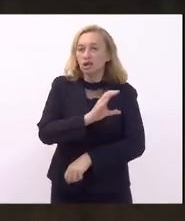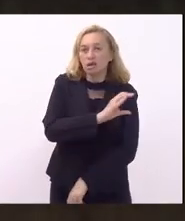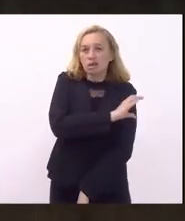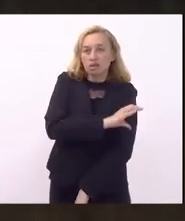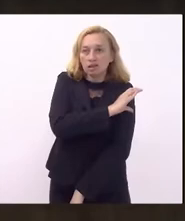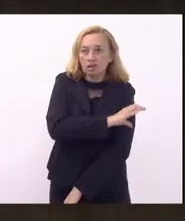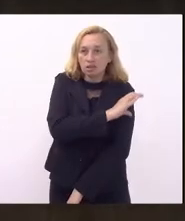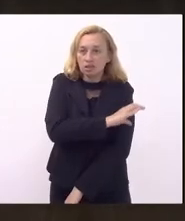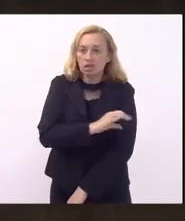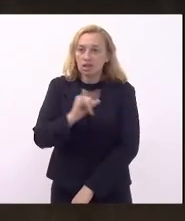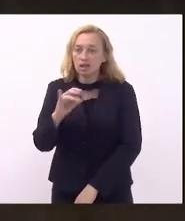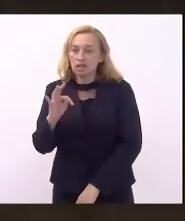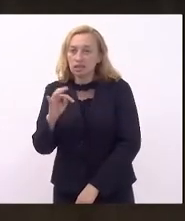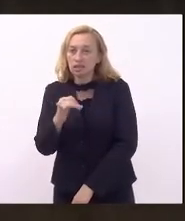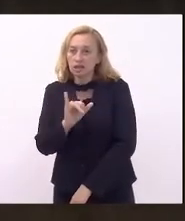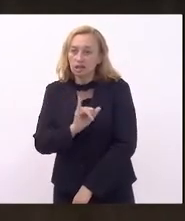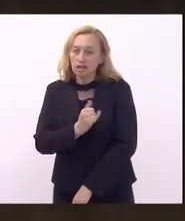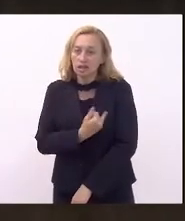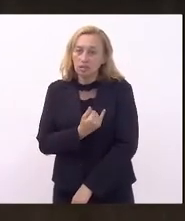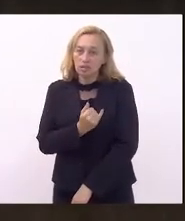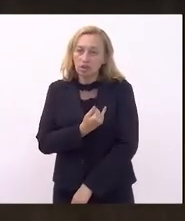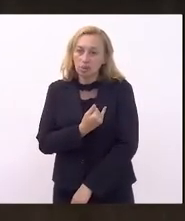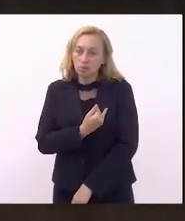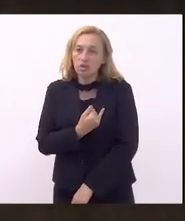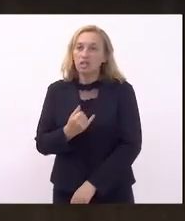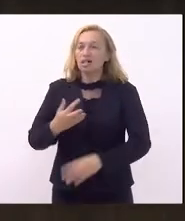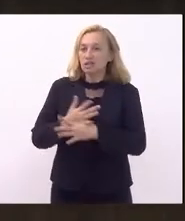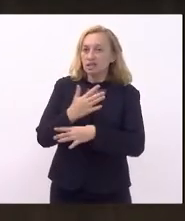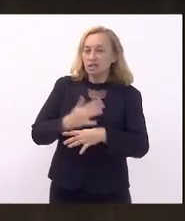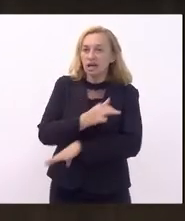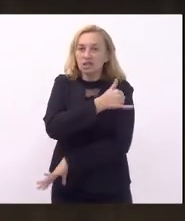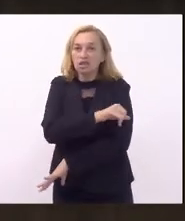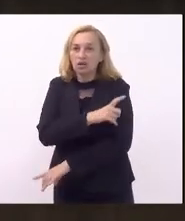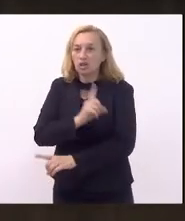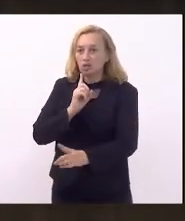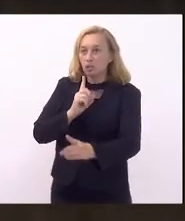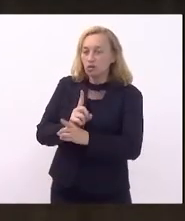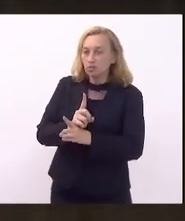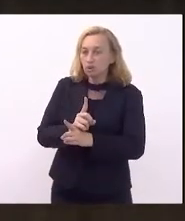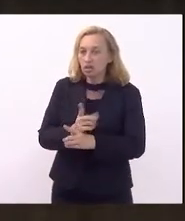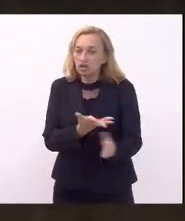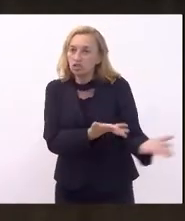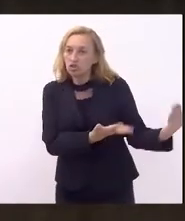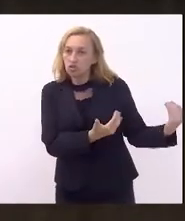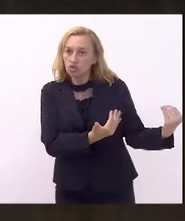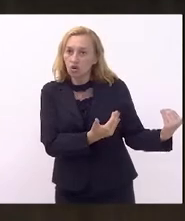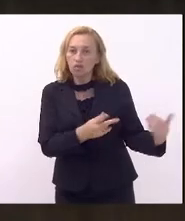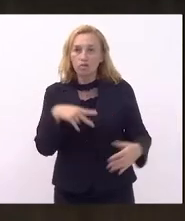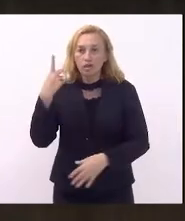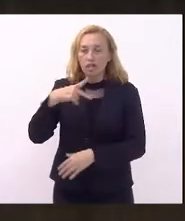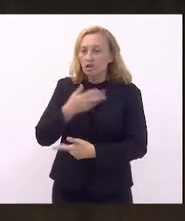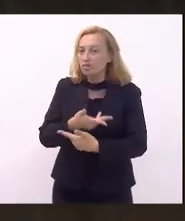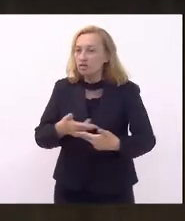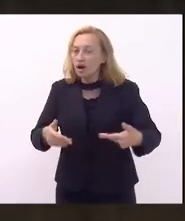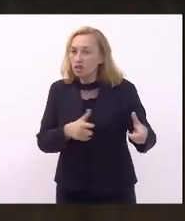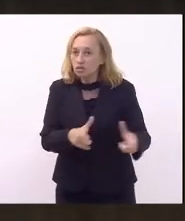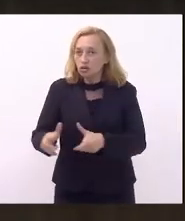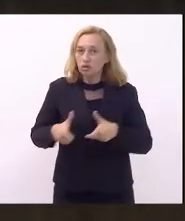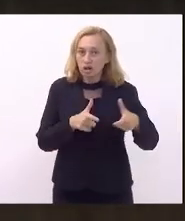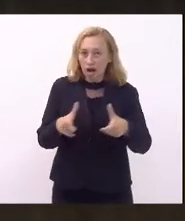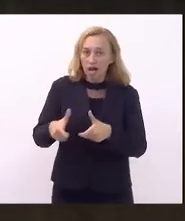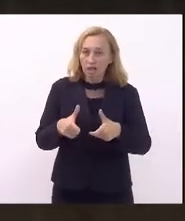Itaperuna e Cidade do Rio de Janeiro. Encontramos os parlamentares juvenis por todo o território fluminense